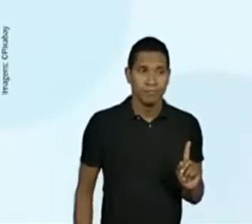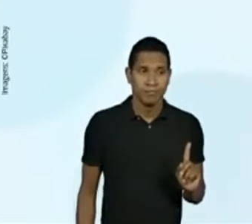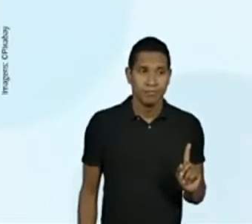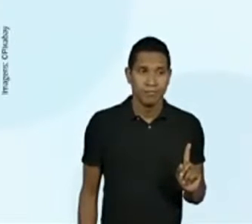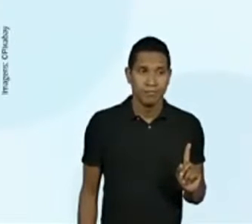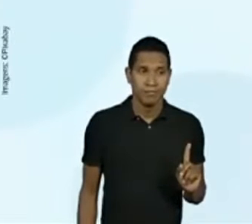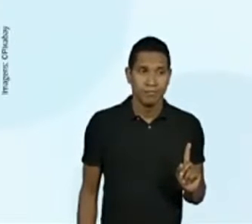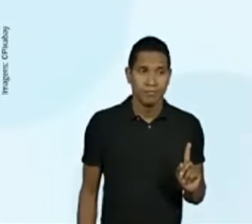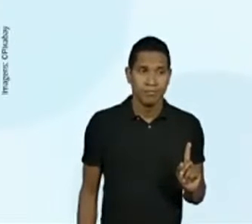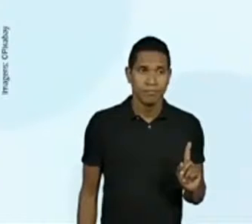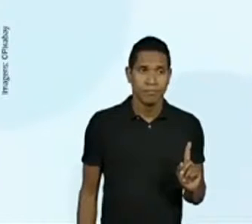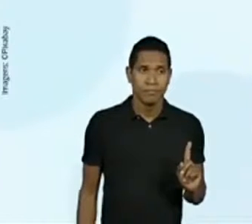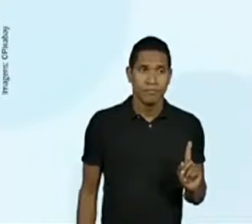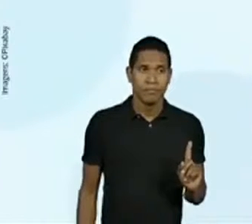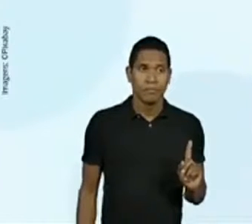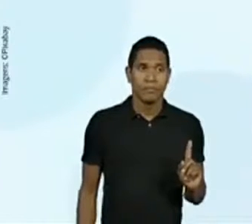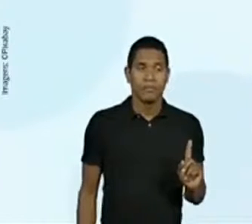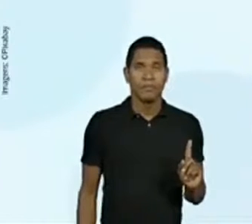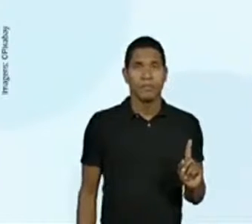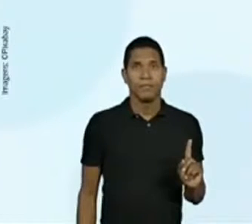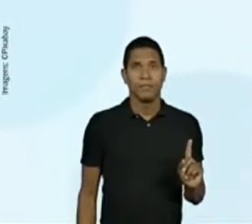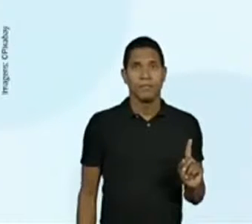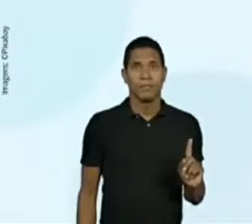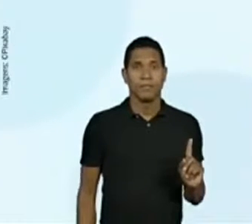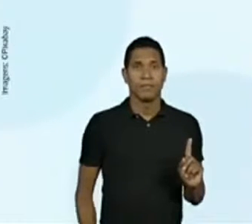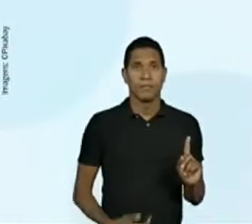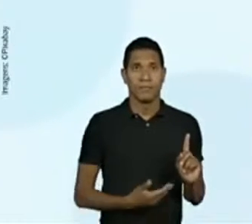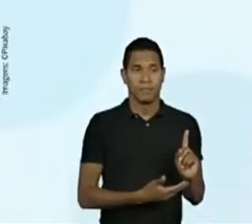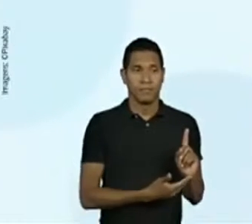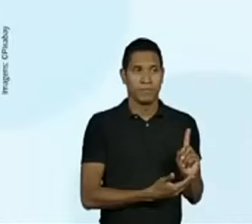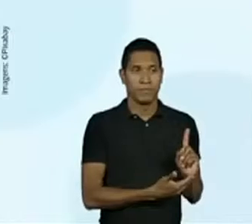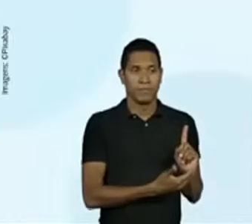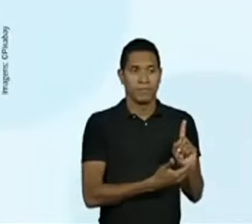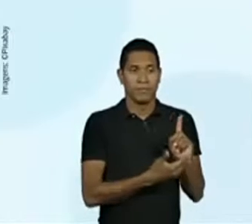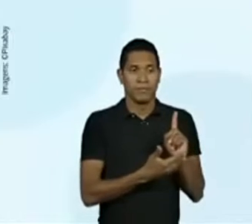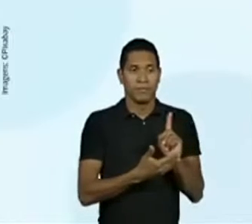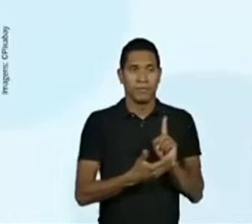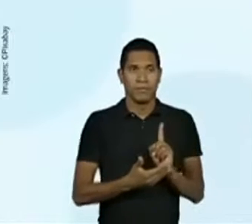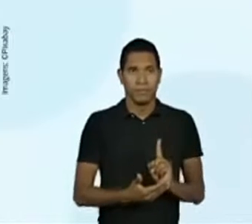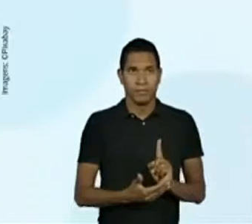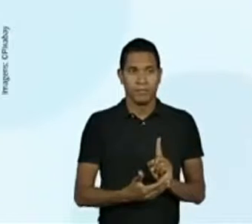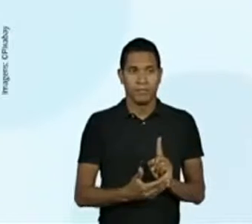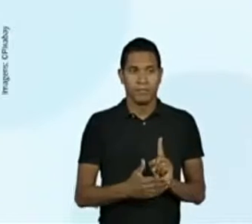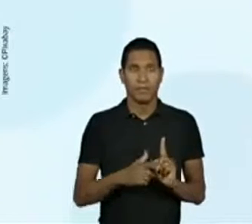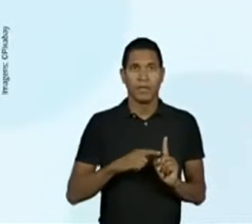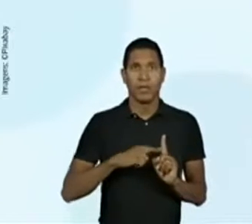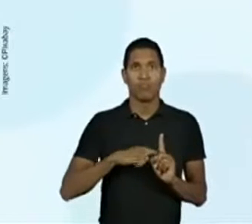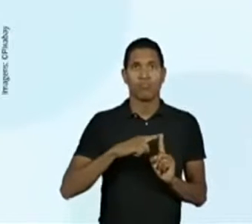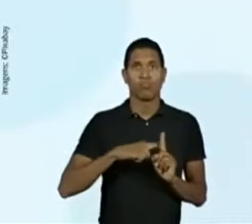Anterior ao 36, eu tenho... Qual temperatura, então?